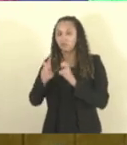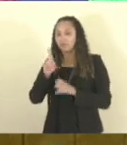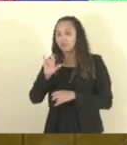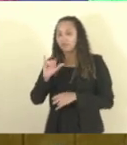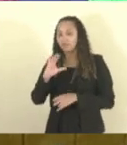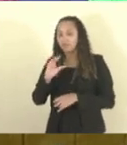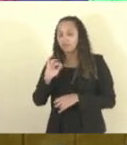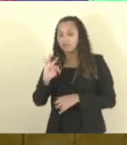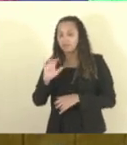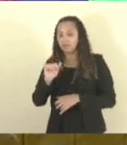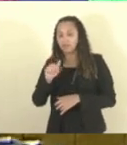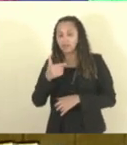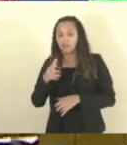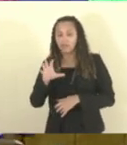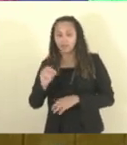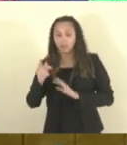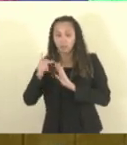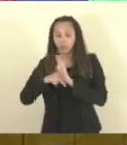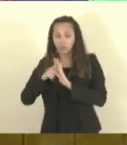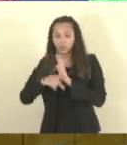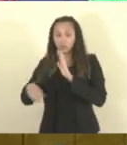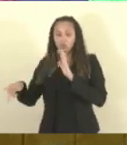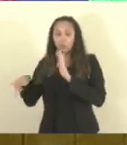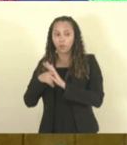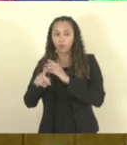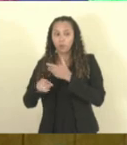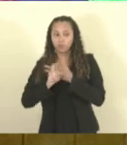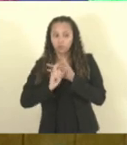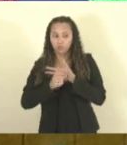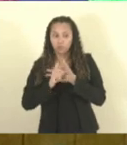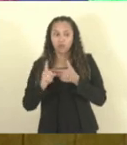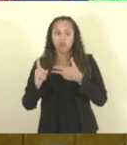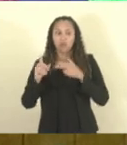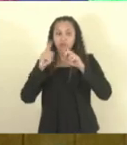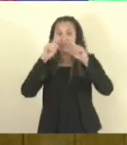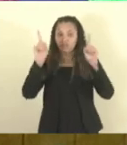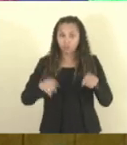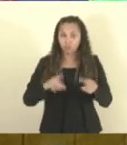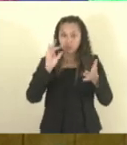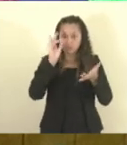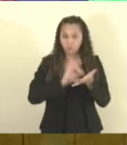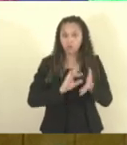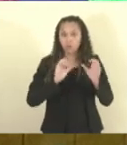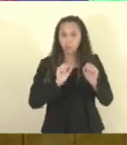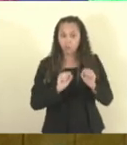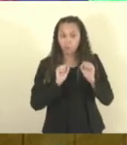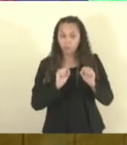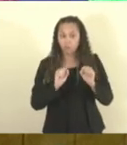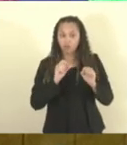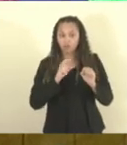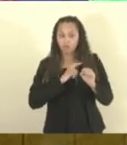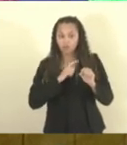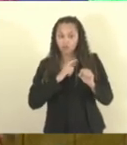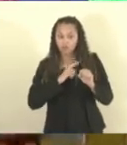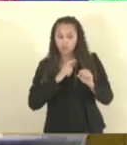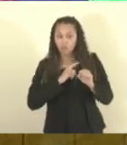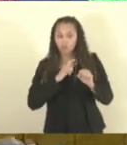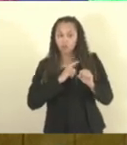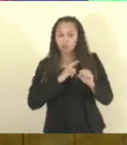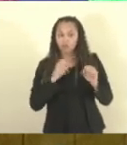Segundo o projeto enviado pelo Executivo, apenas servidores efetivos vão poder assumir funções e encargos